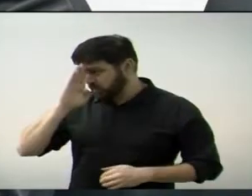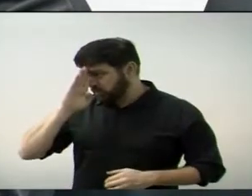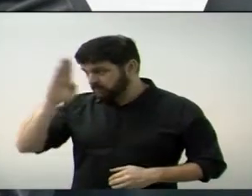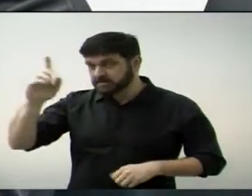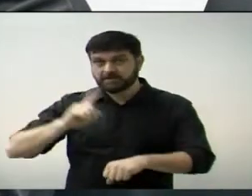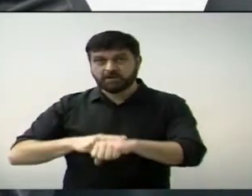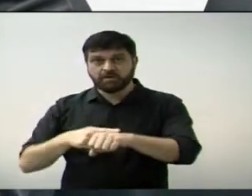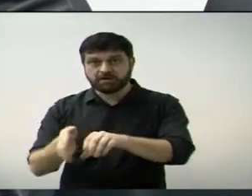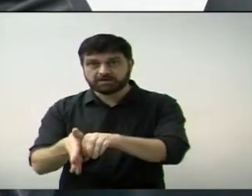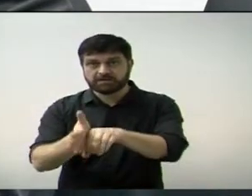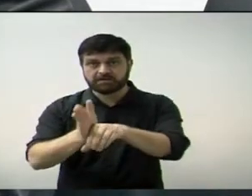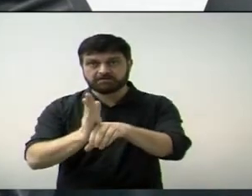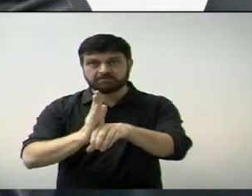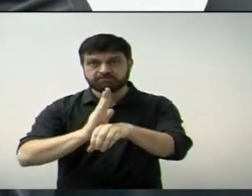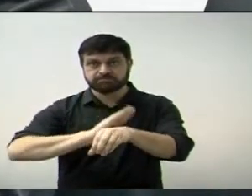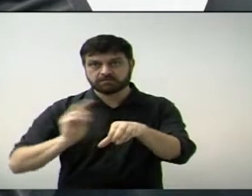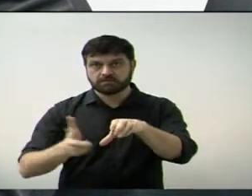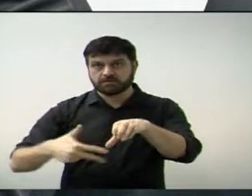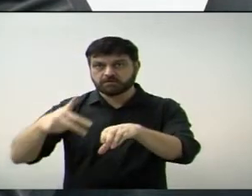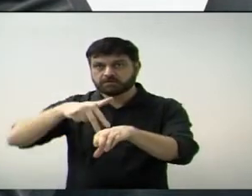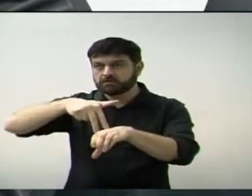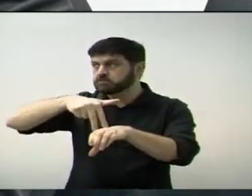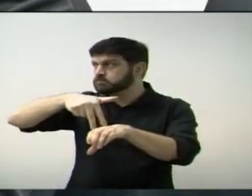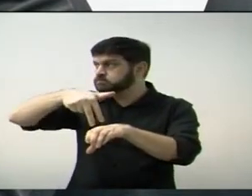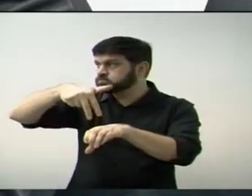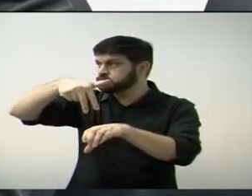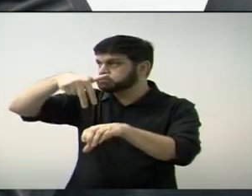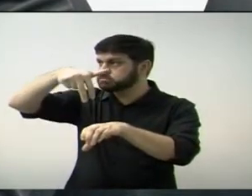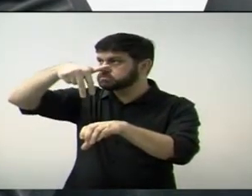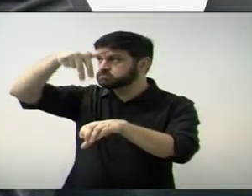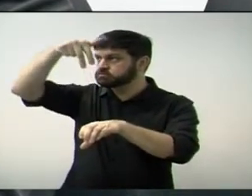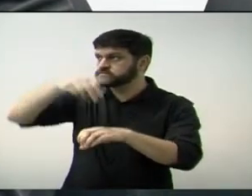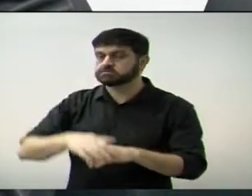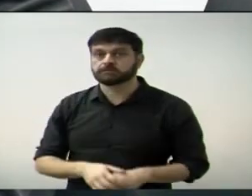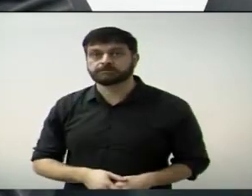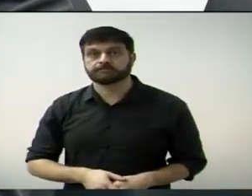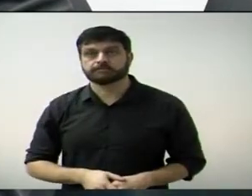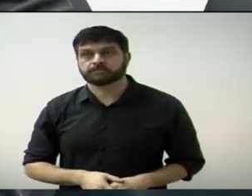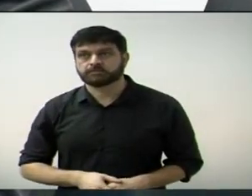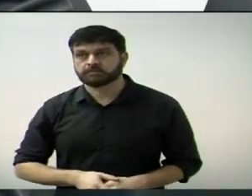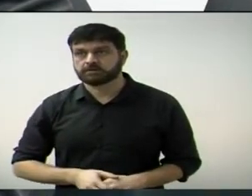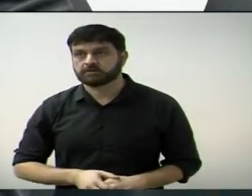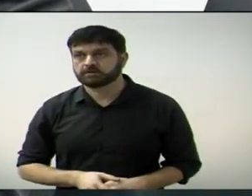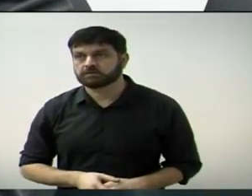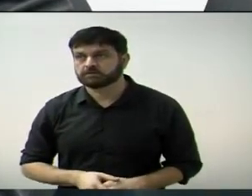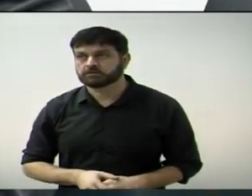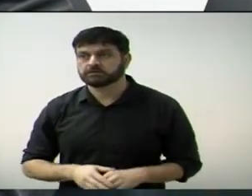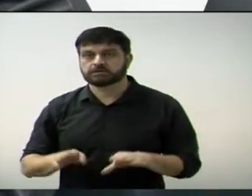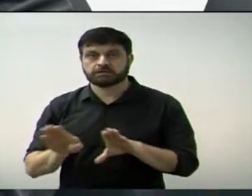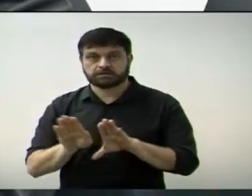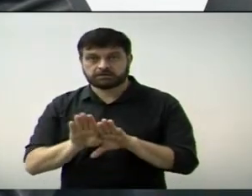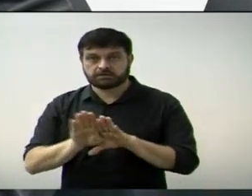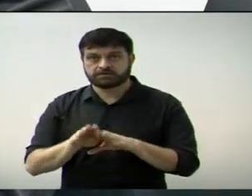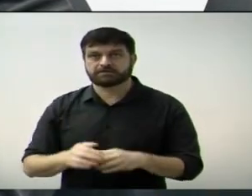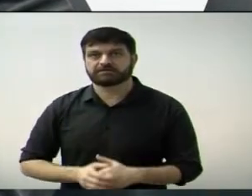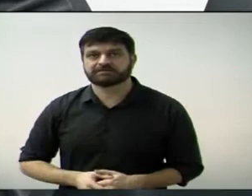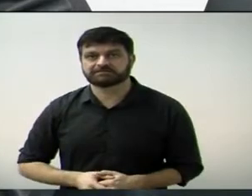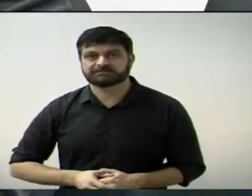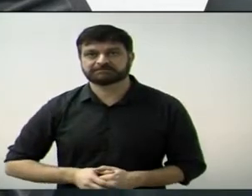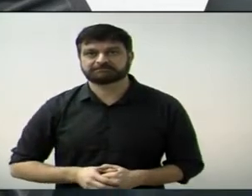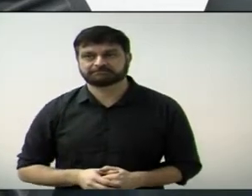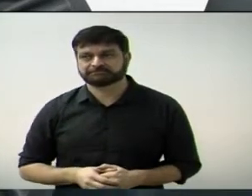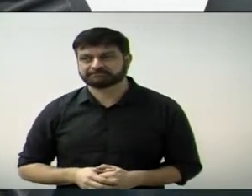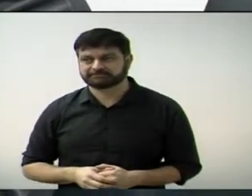no terceiro dia. Portanto, a prece no Jardim de Getesenai,